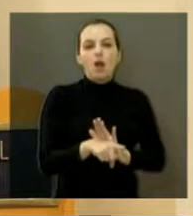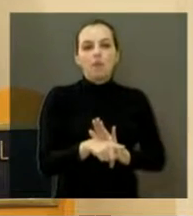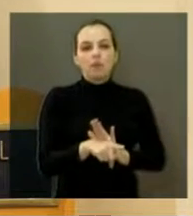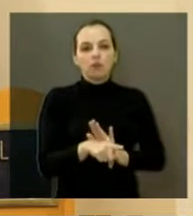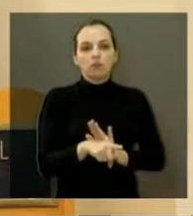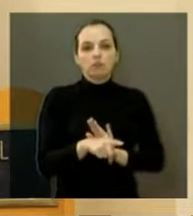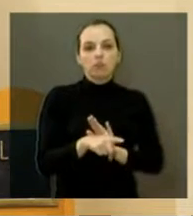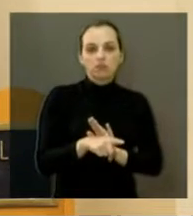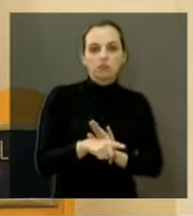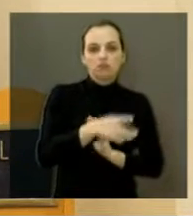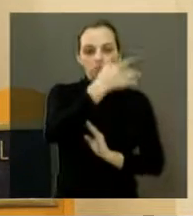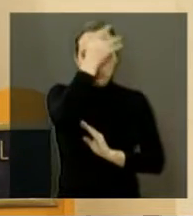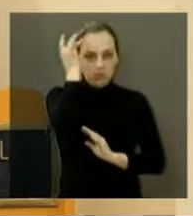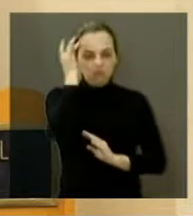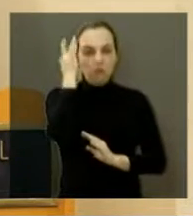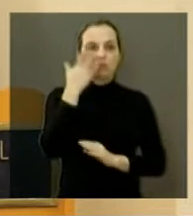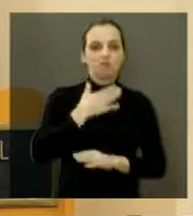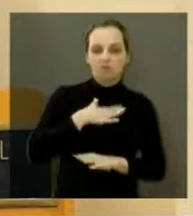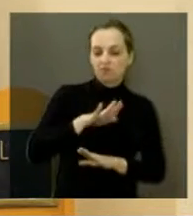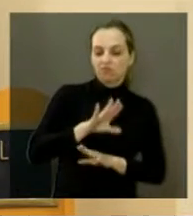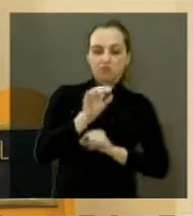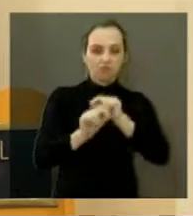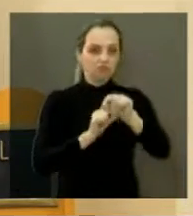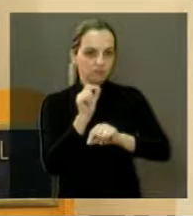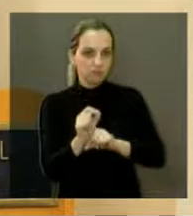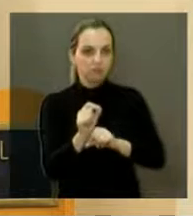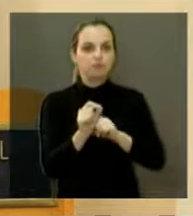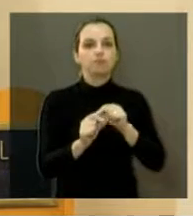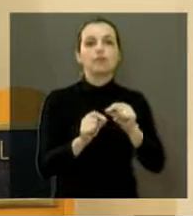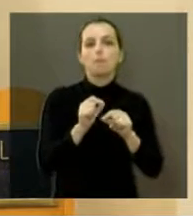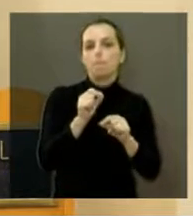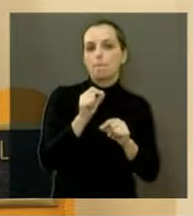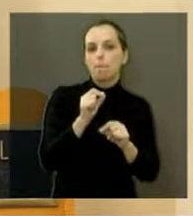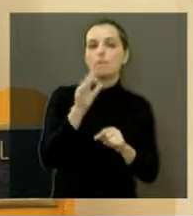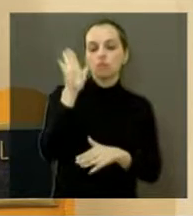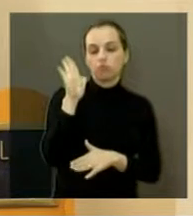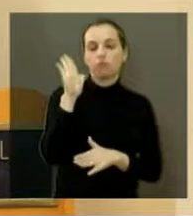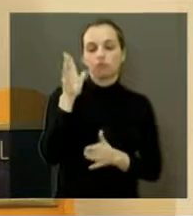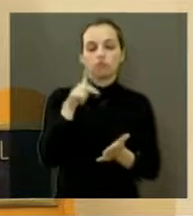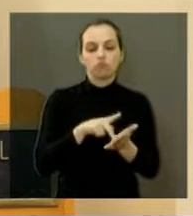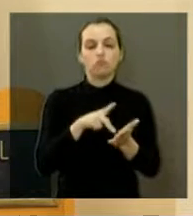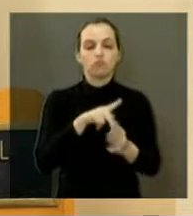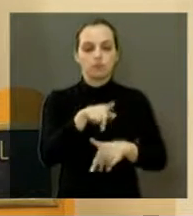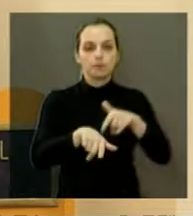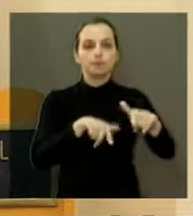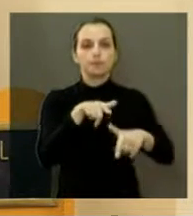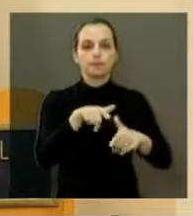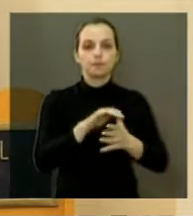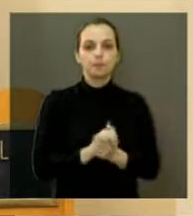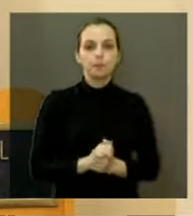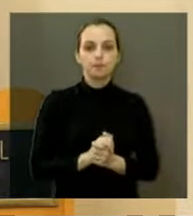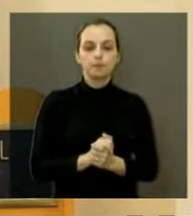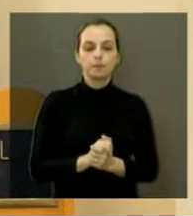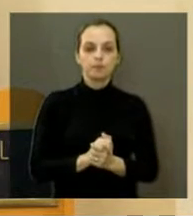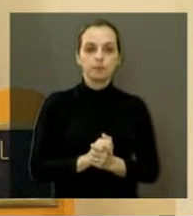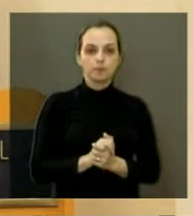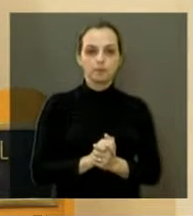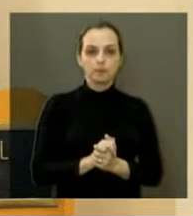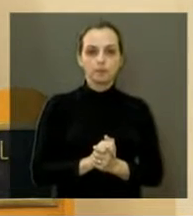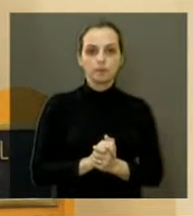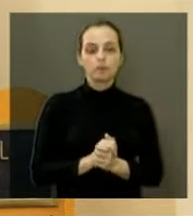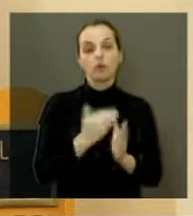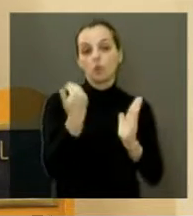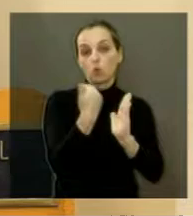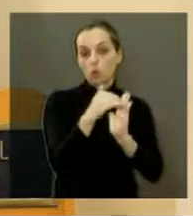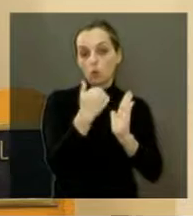os moradores. O prefeito também se comprometeu em realizar esse trabalho. E uma outra também foi fazer um